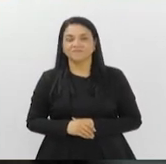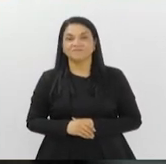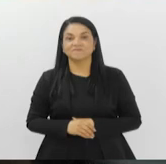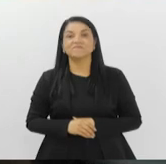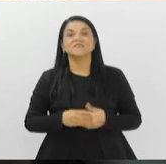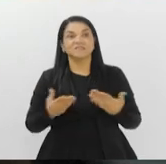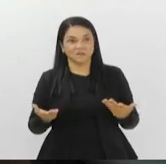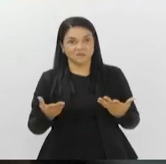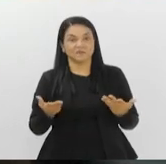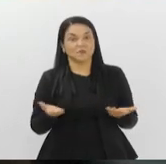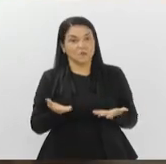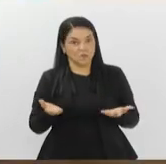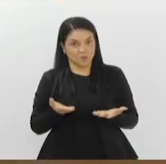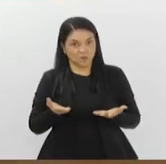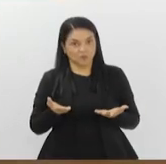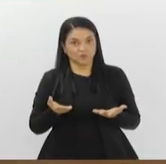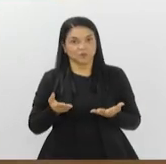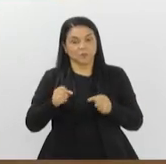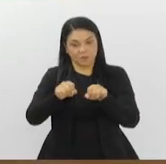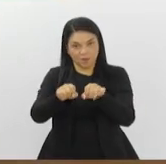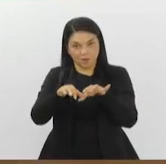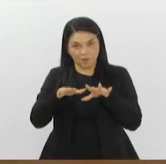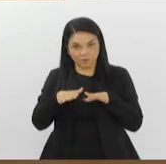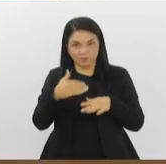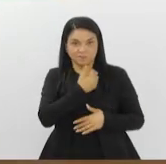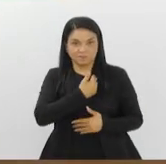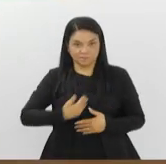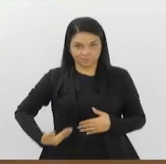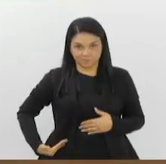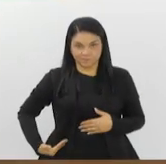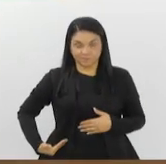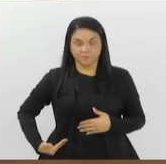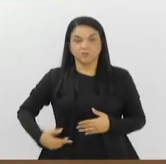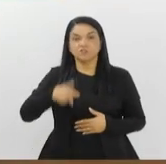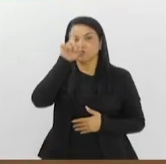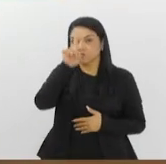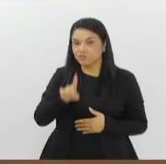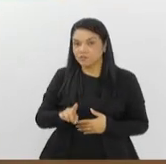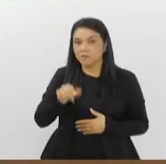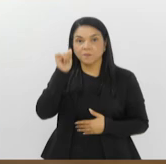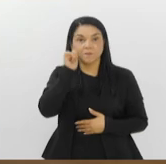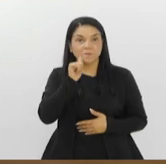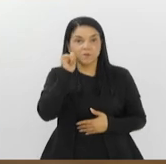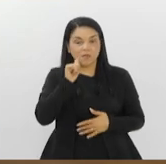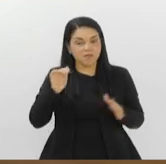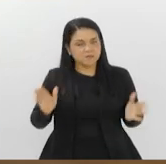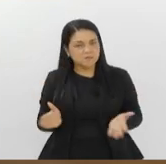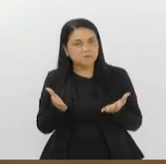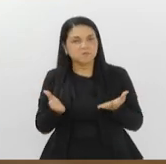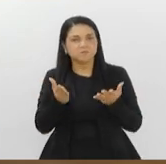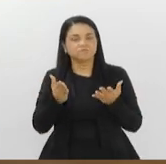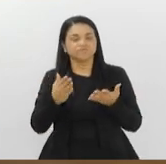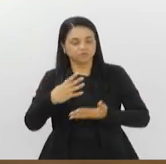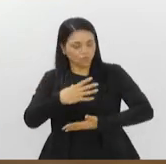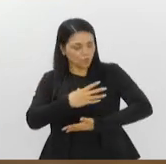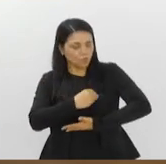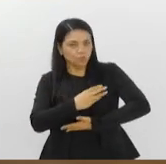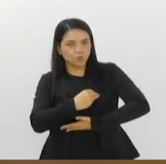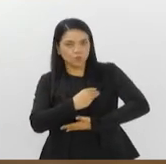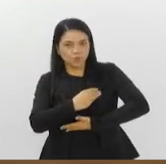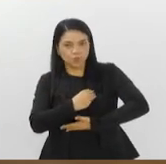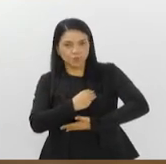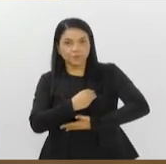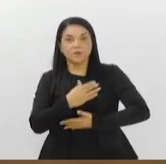Vicente, hoje mesmo já tem uma audiência pública da Comissão de Defesa dos Direitos da Mulher sobre um incentivo ao aleitamento materno. E